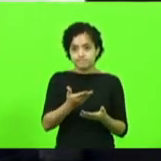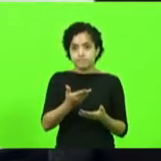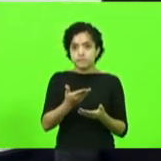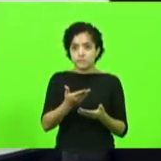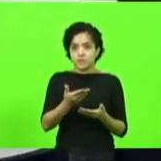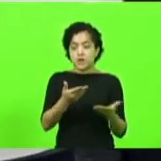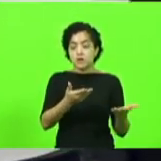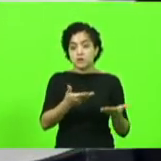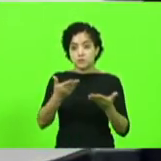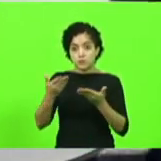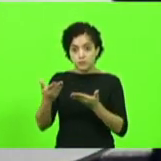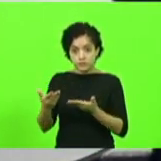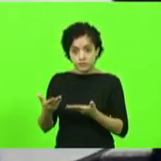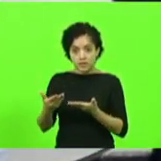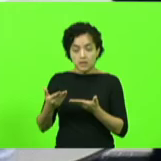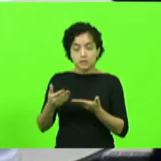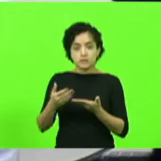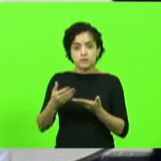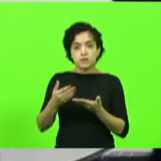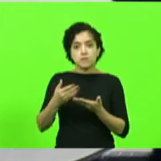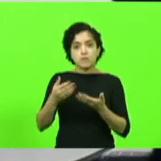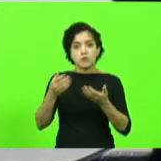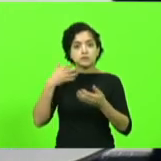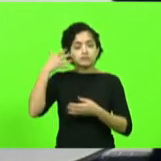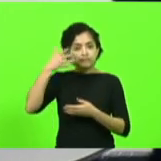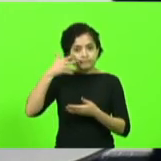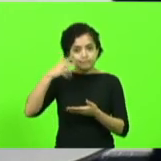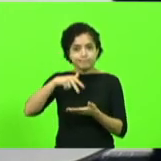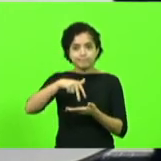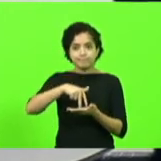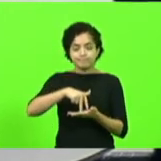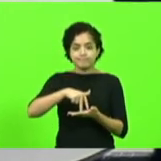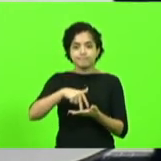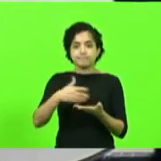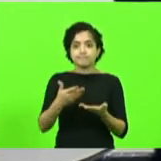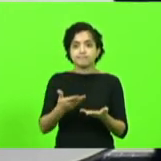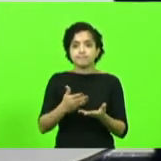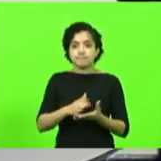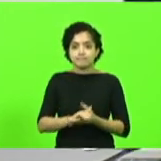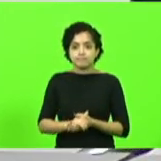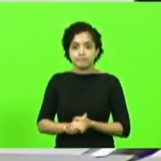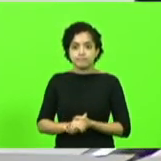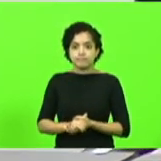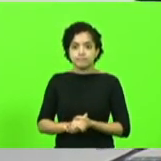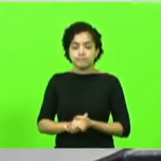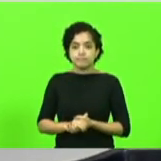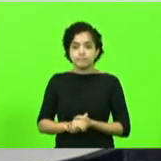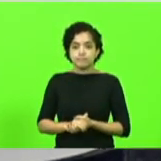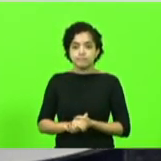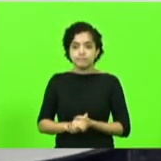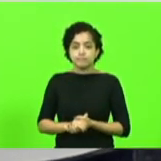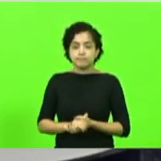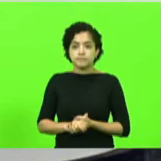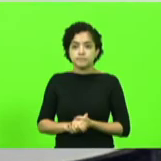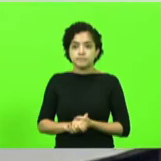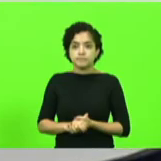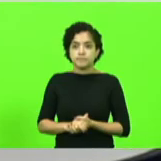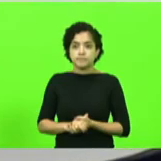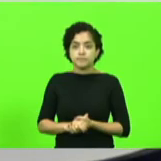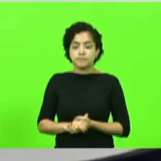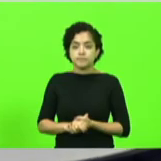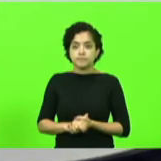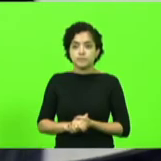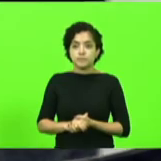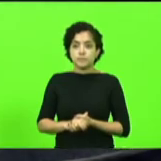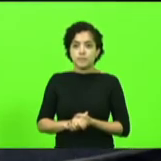convidadas possam falar, enquanto elas tomam assento neste parlamento e logo depois, V. Exª tem o tempo para falar, senhora